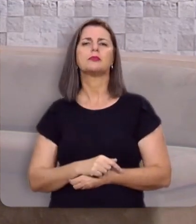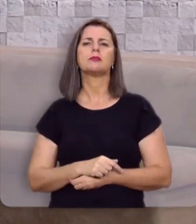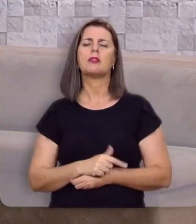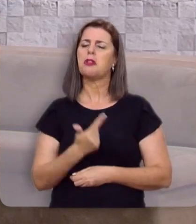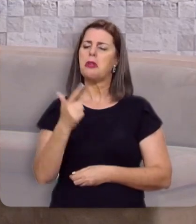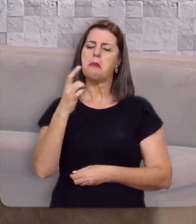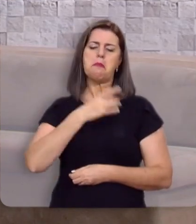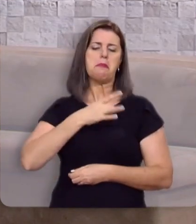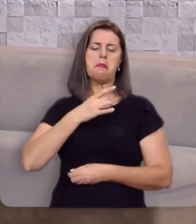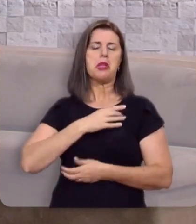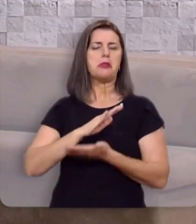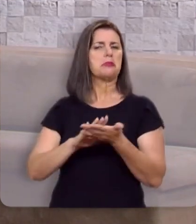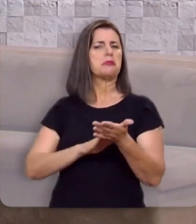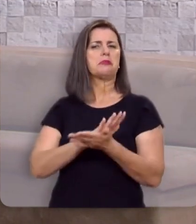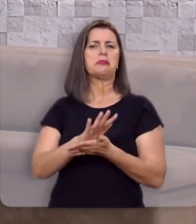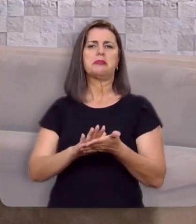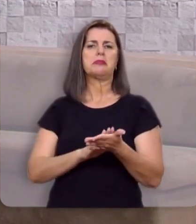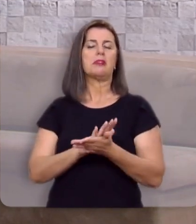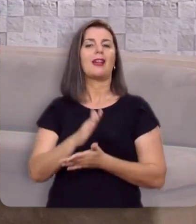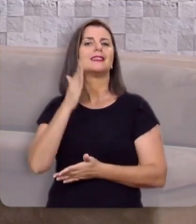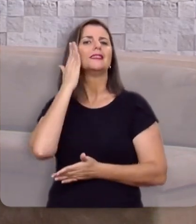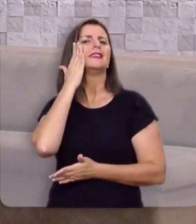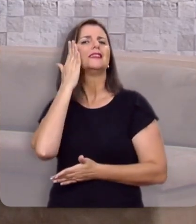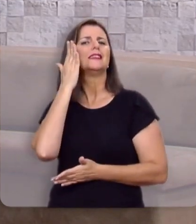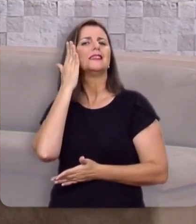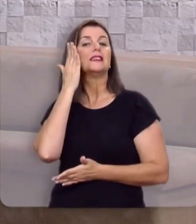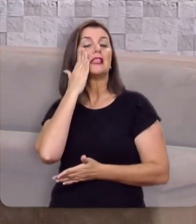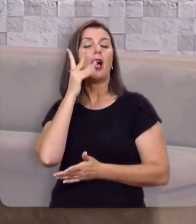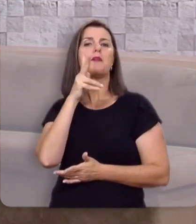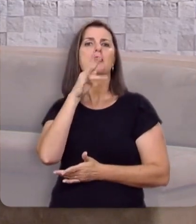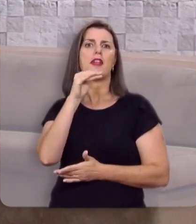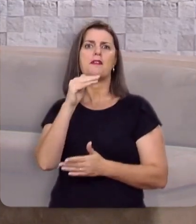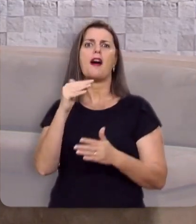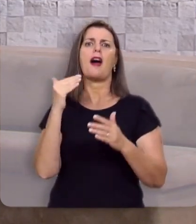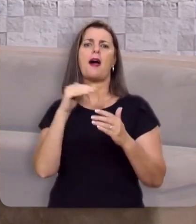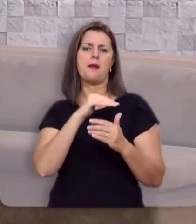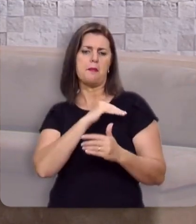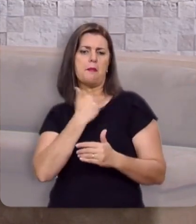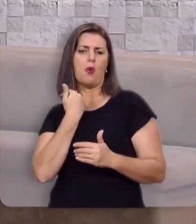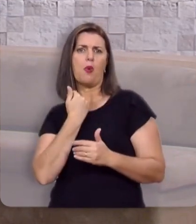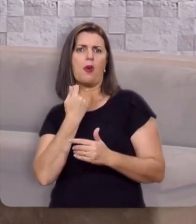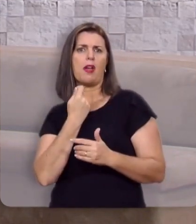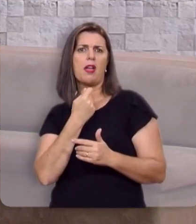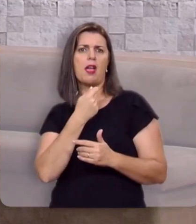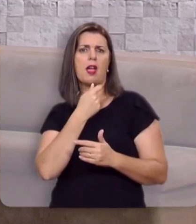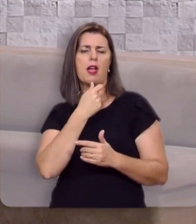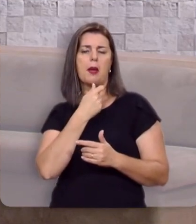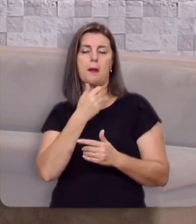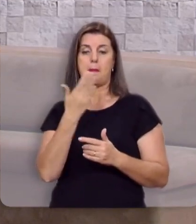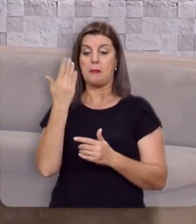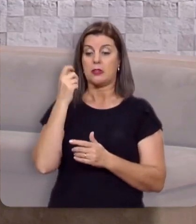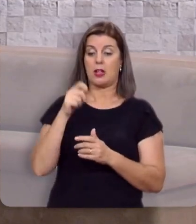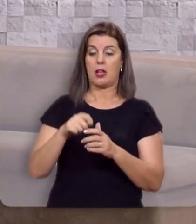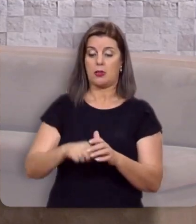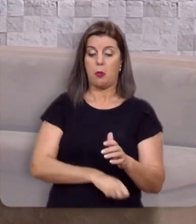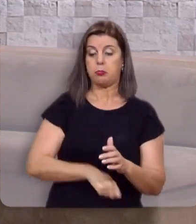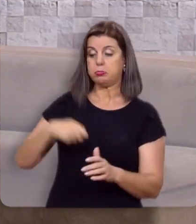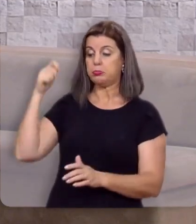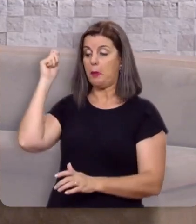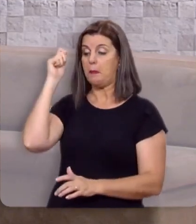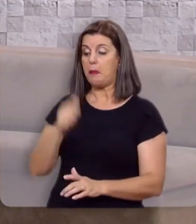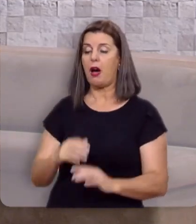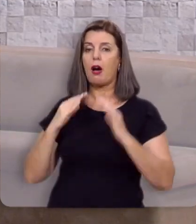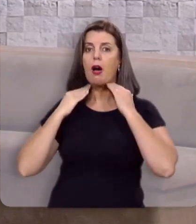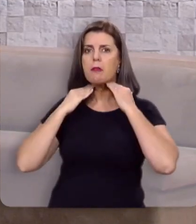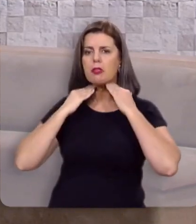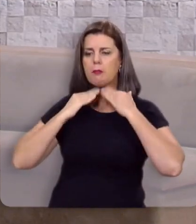e não tem medo do futuro, ele sabe que a guilhotina, ou melhor, a espada de Roma não tinha guilhotina naquela época, a